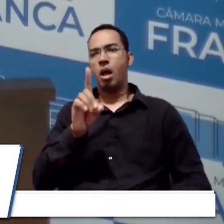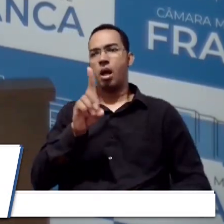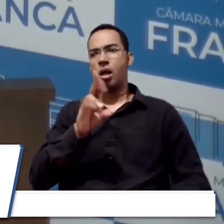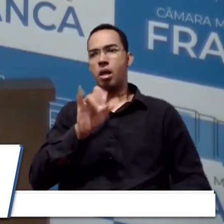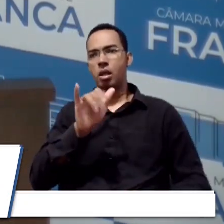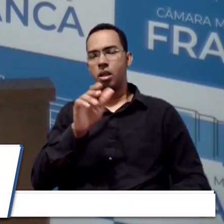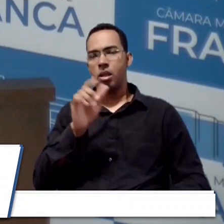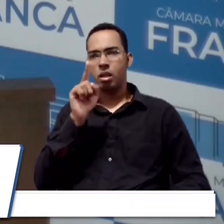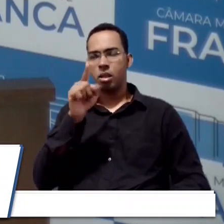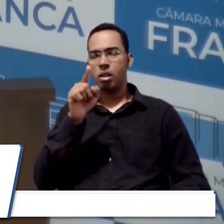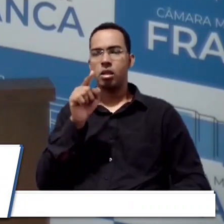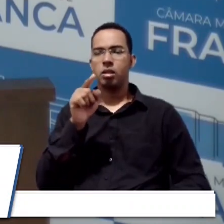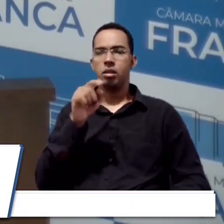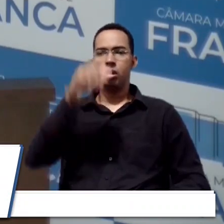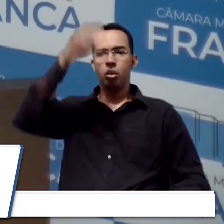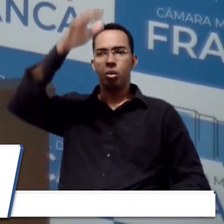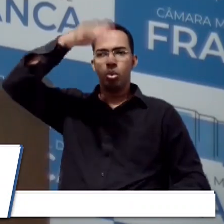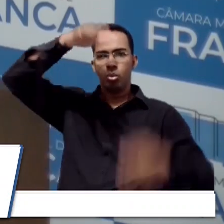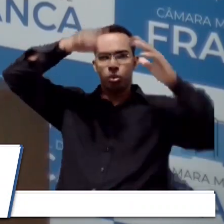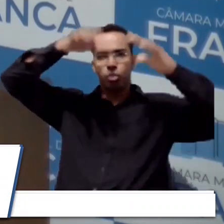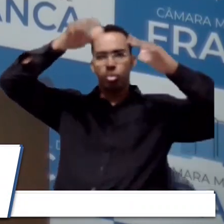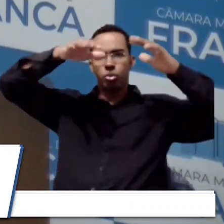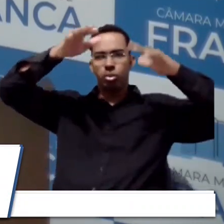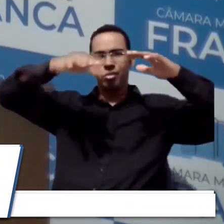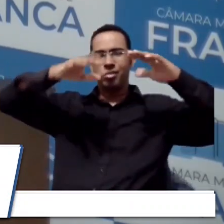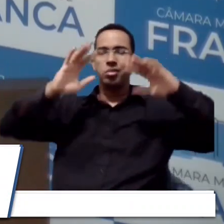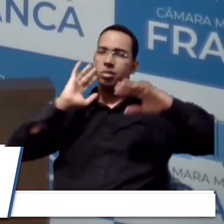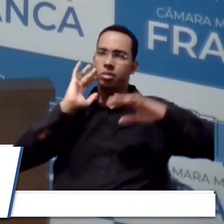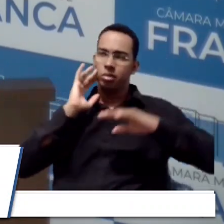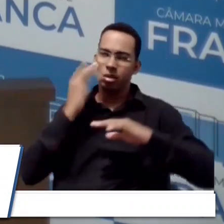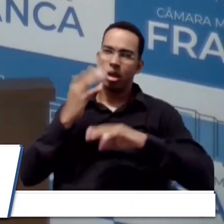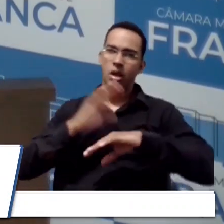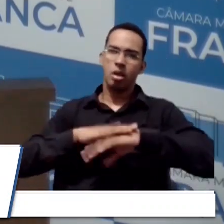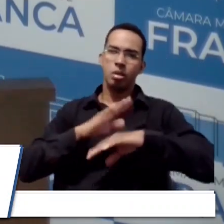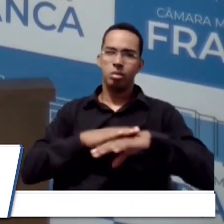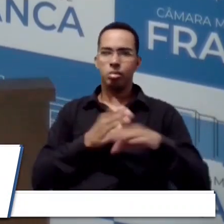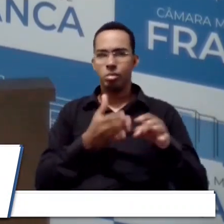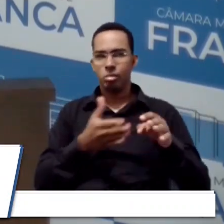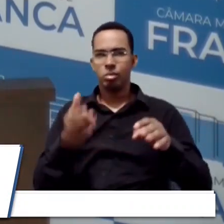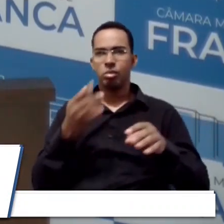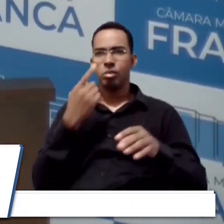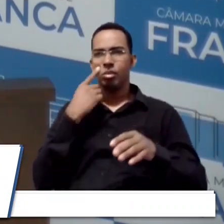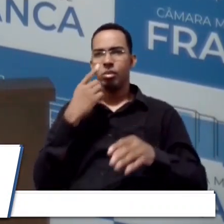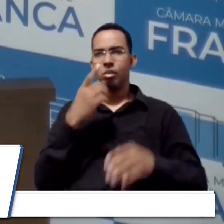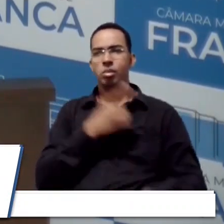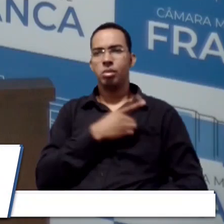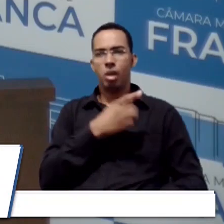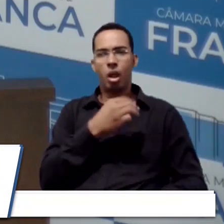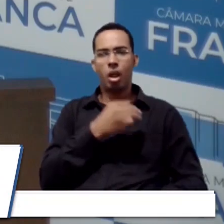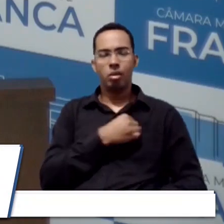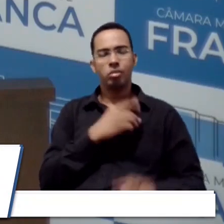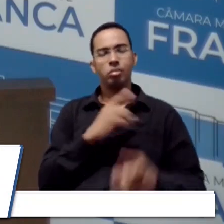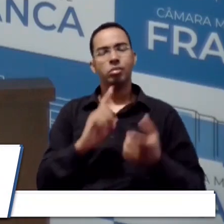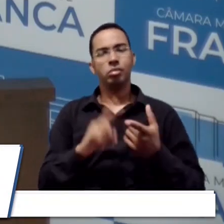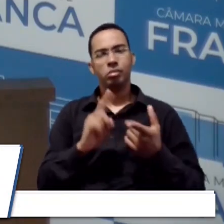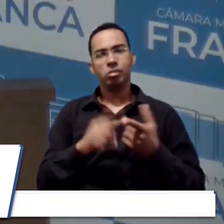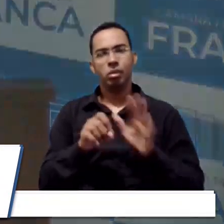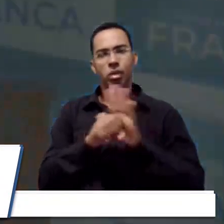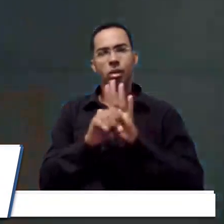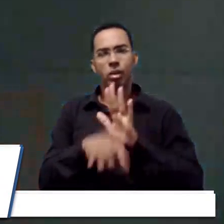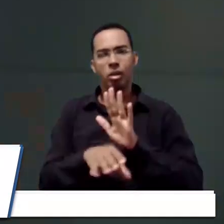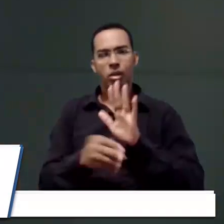lá no Jardim Palmeiras. Nós já estamos tomando providências, o Della Mota indicou uma emenda